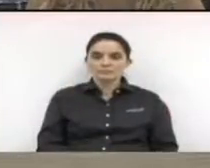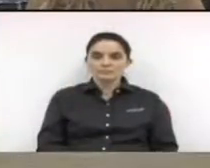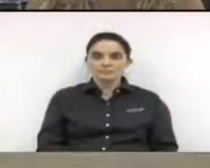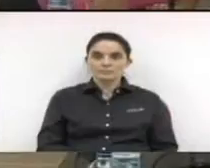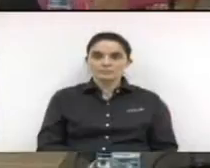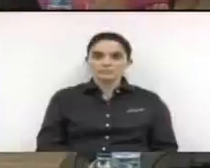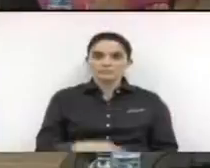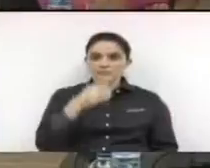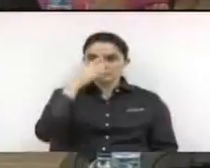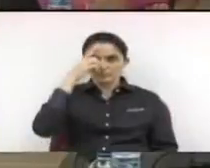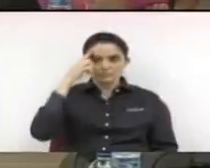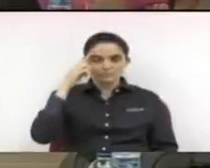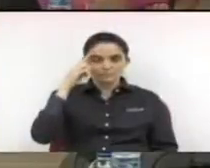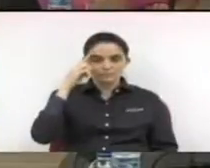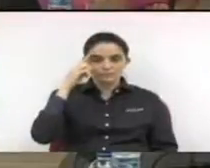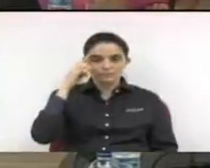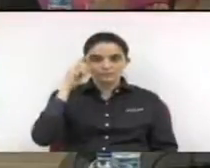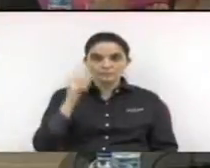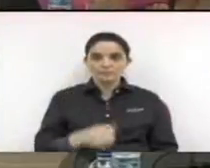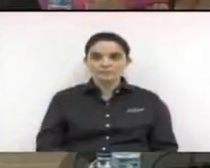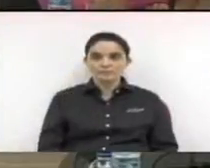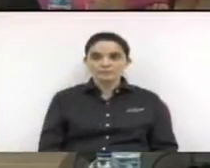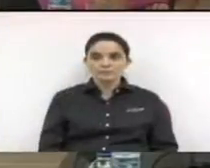vereador wilson nunes serqueira